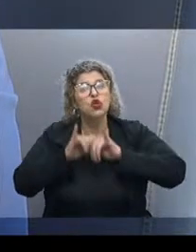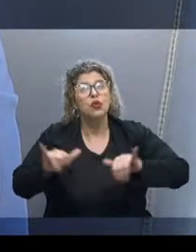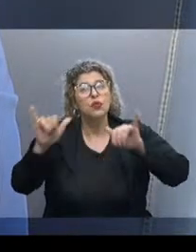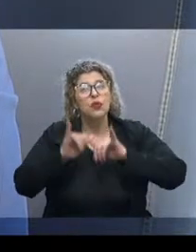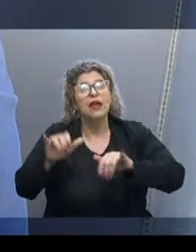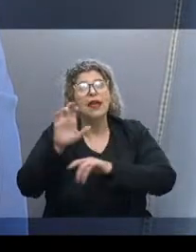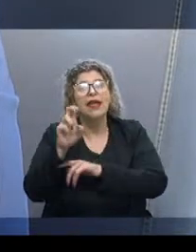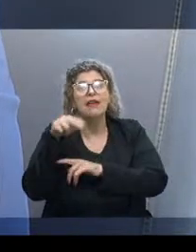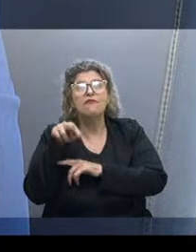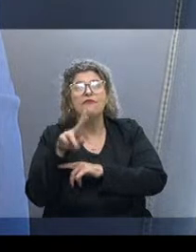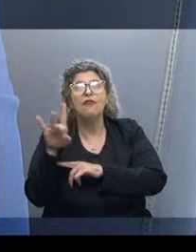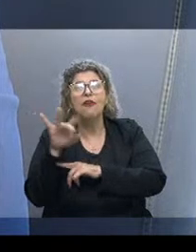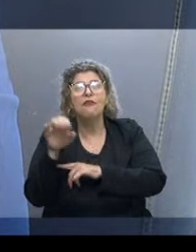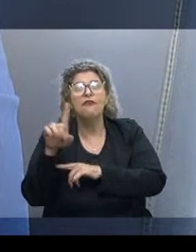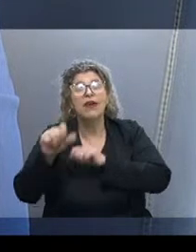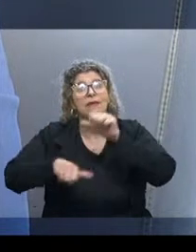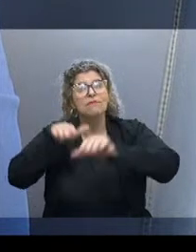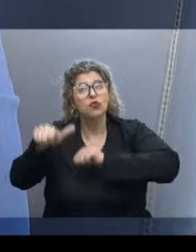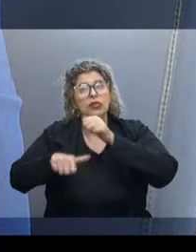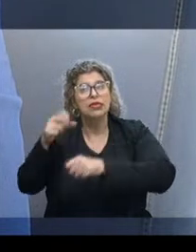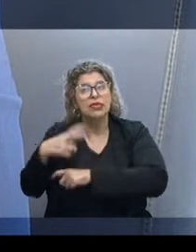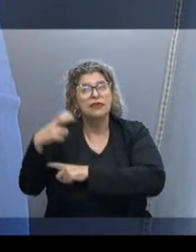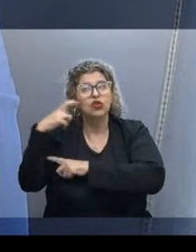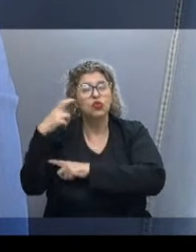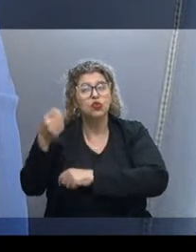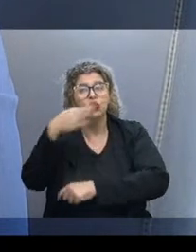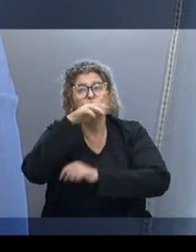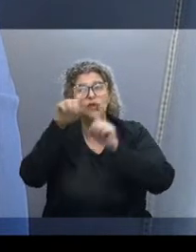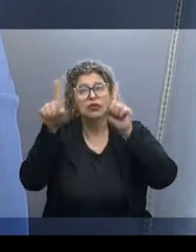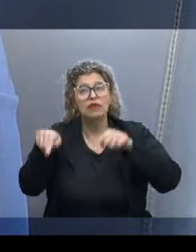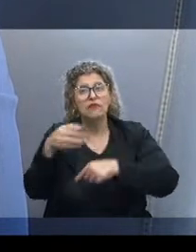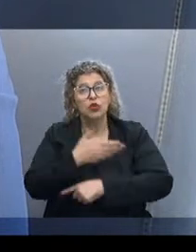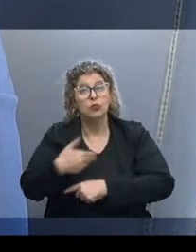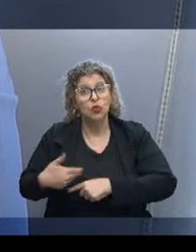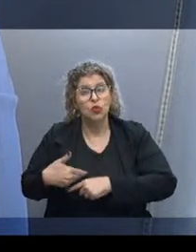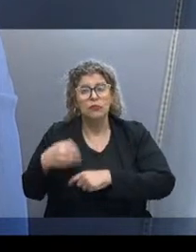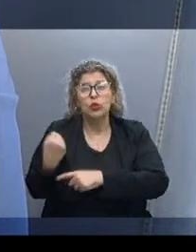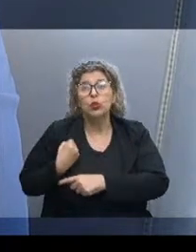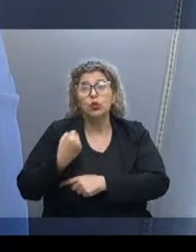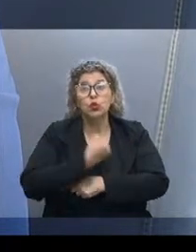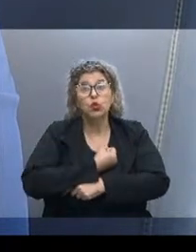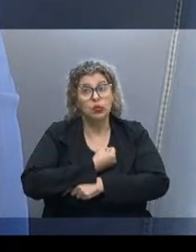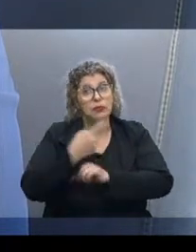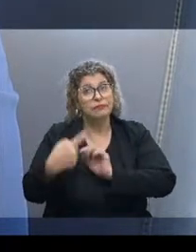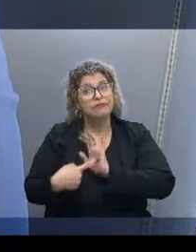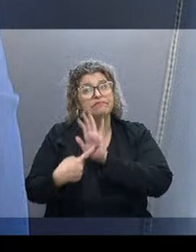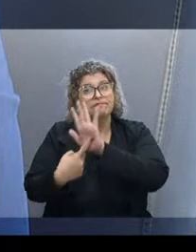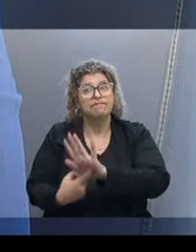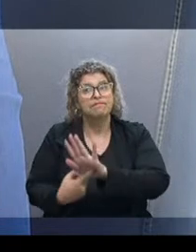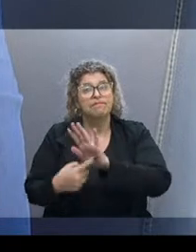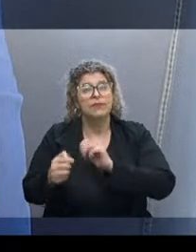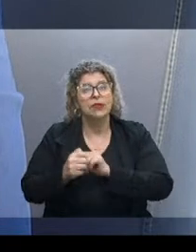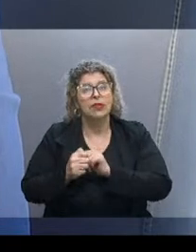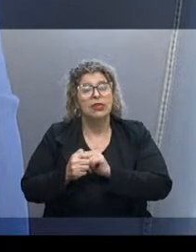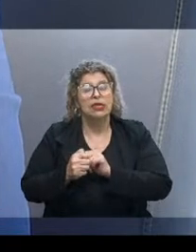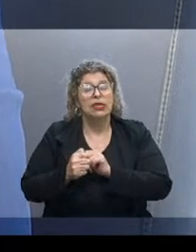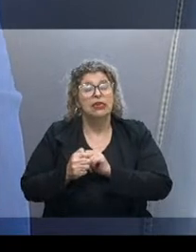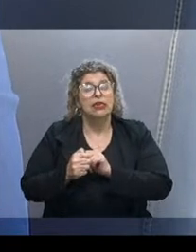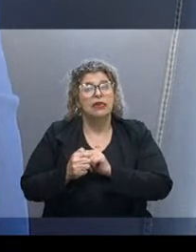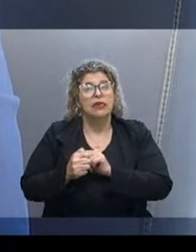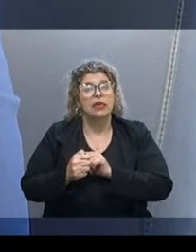Envolver, que é da mudança de cultura, do serviço público, e os números que nós apresentávamos lá eram bastante